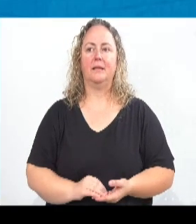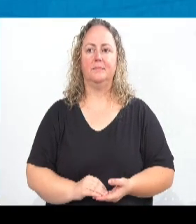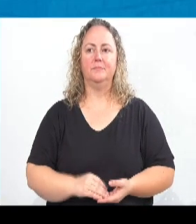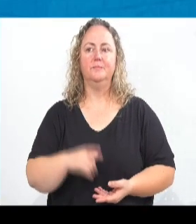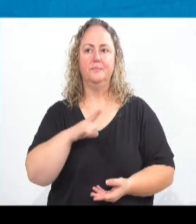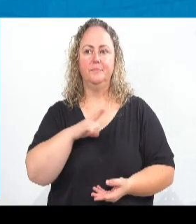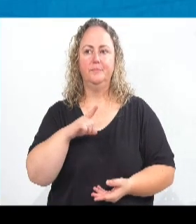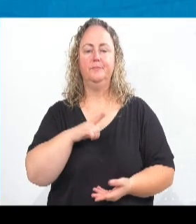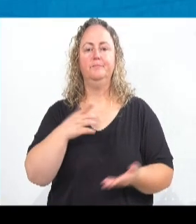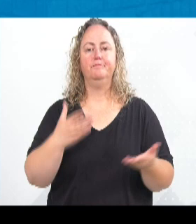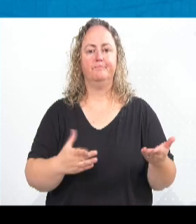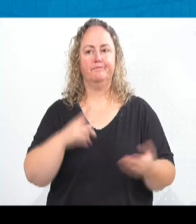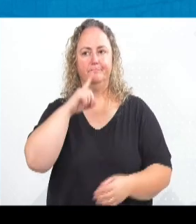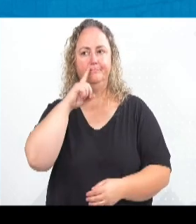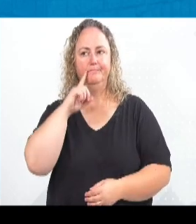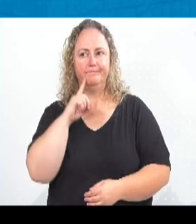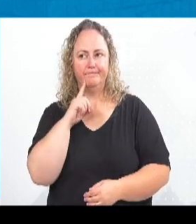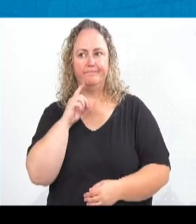o vereador